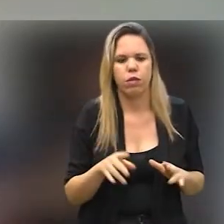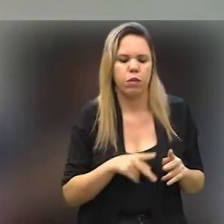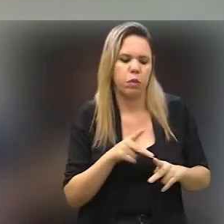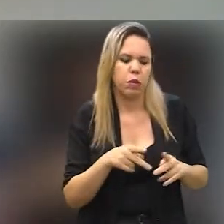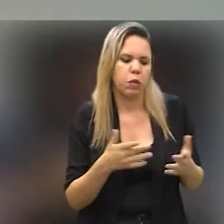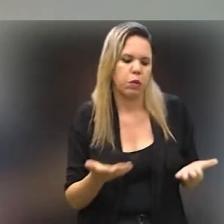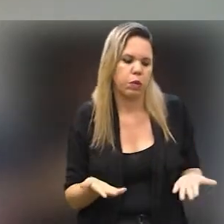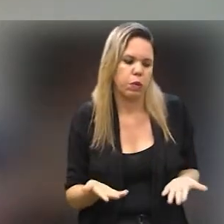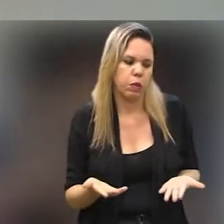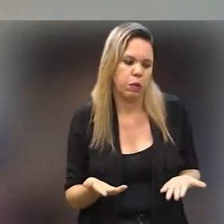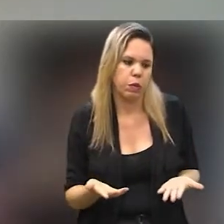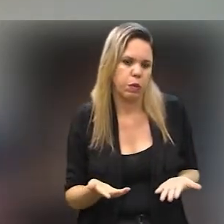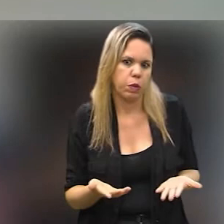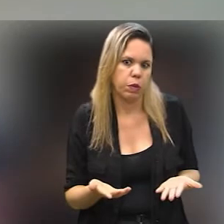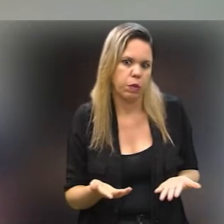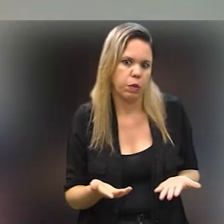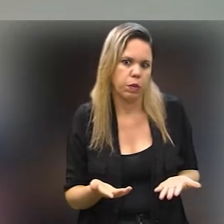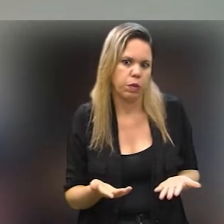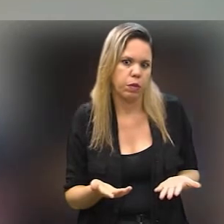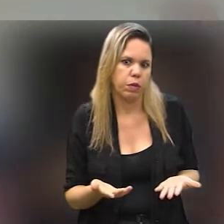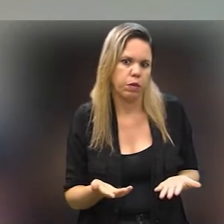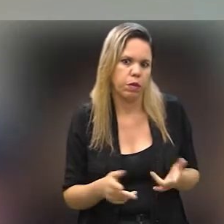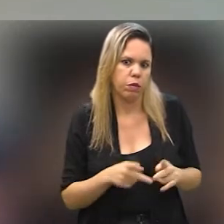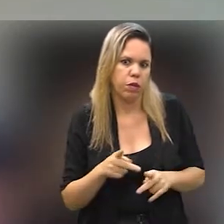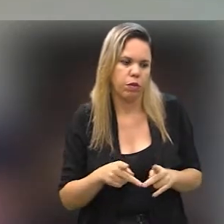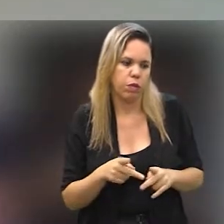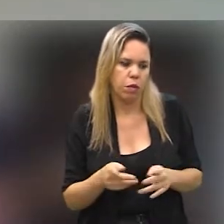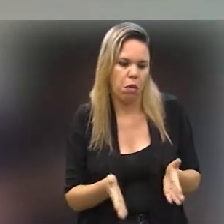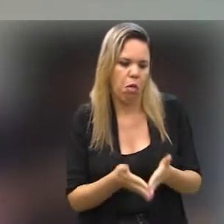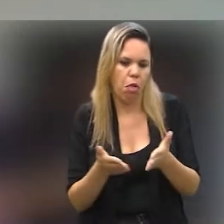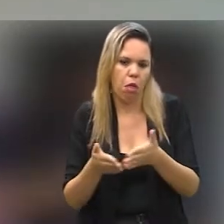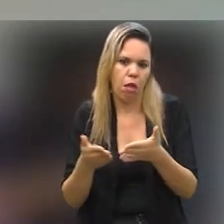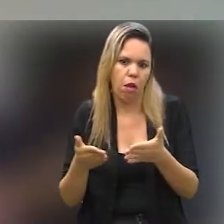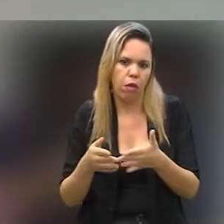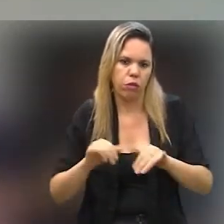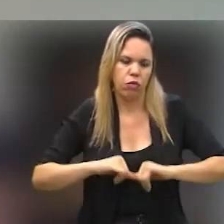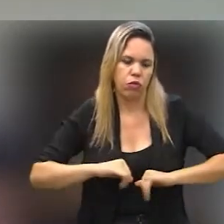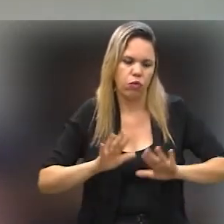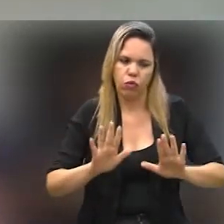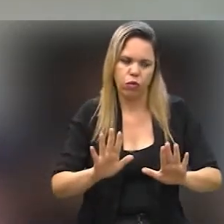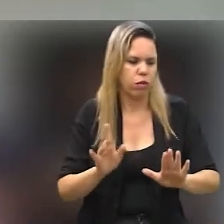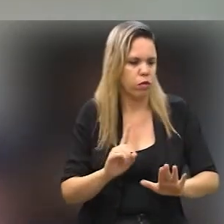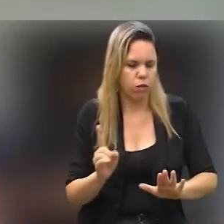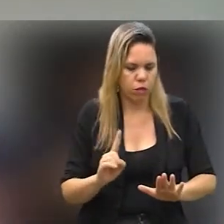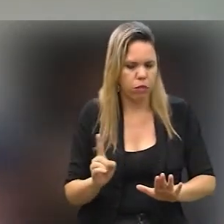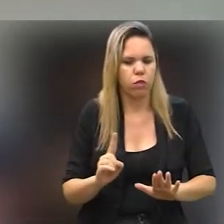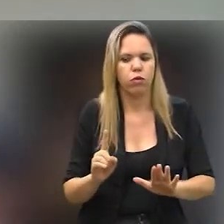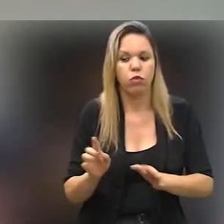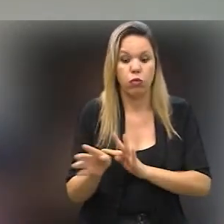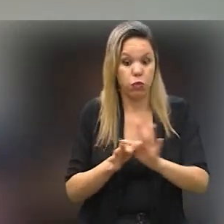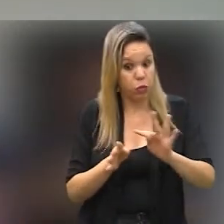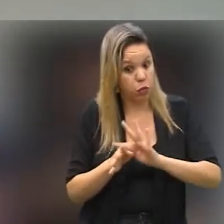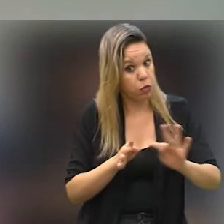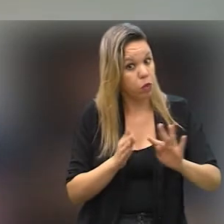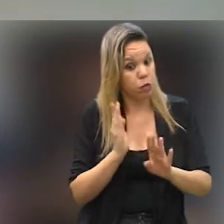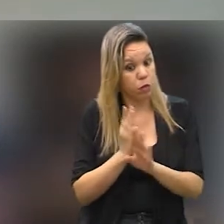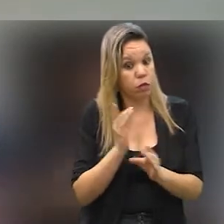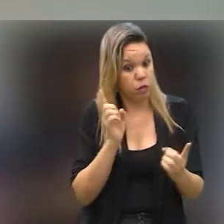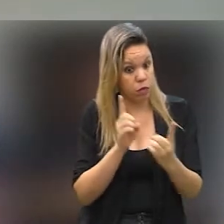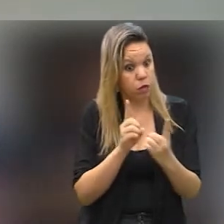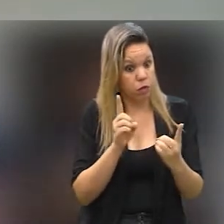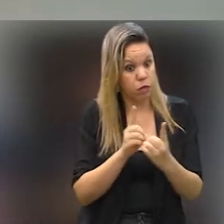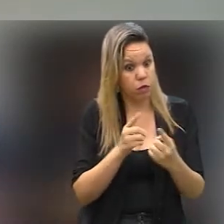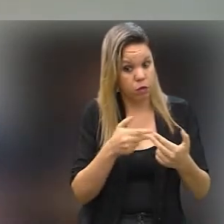mais com a periferia, nas comunidades, mas ali no Conselho